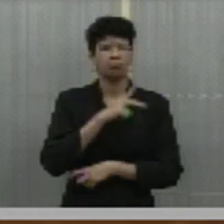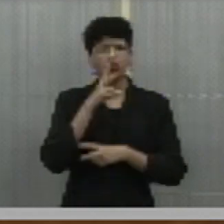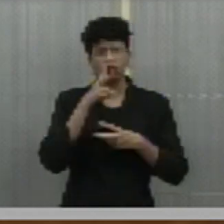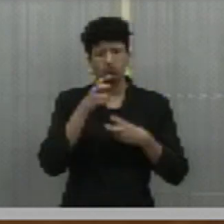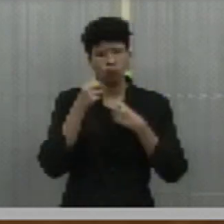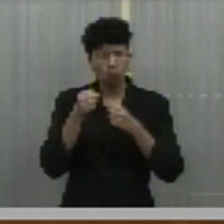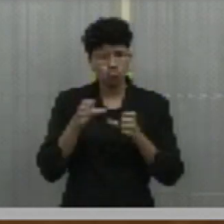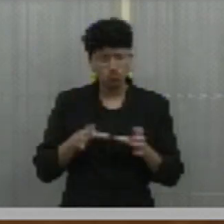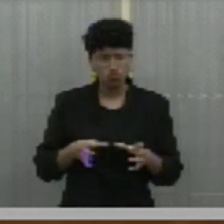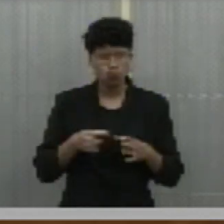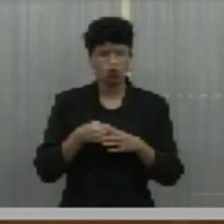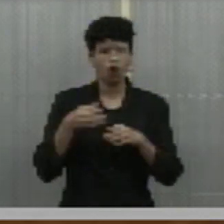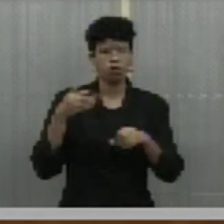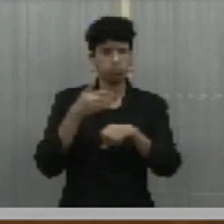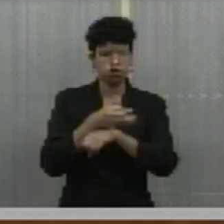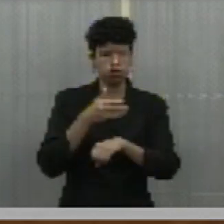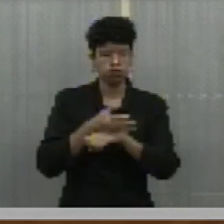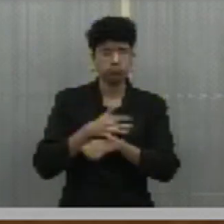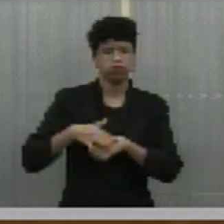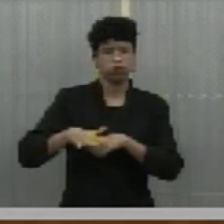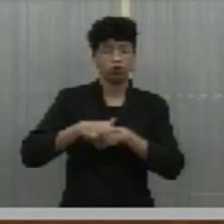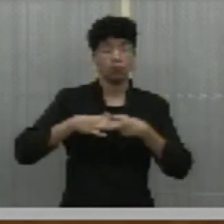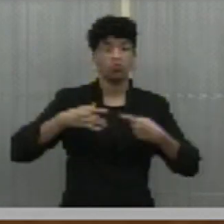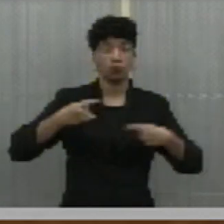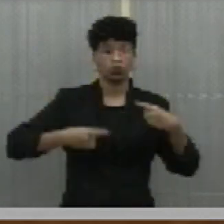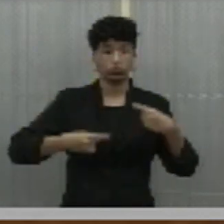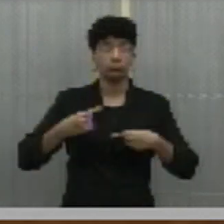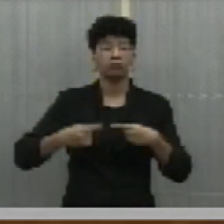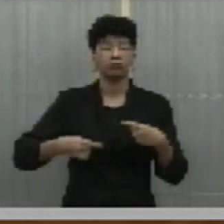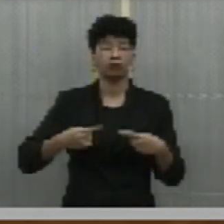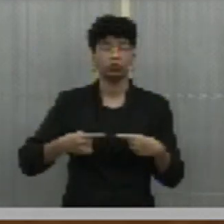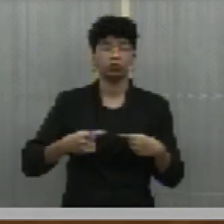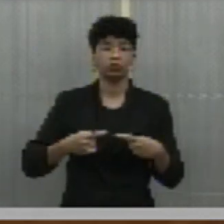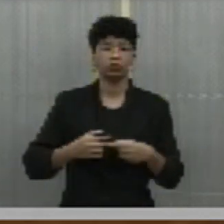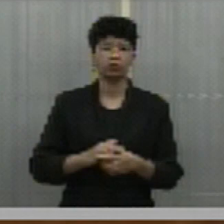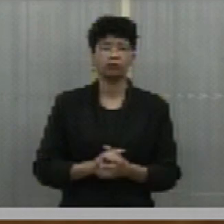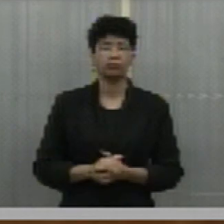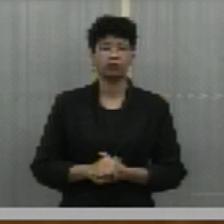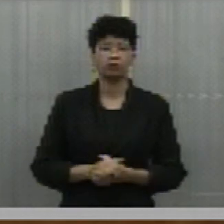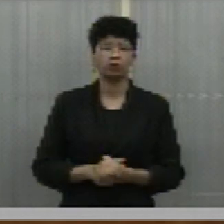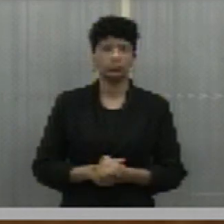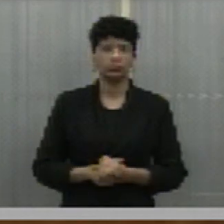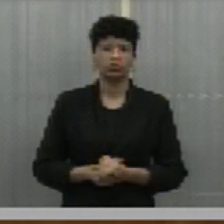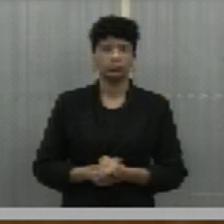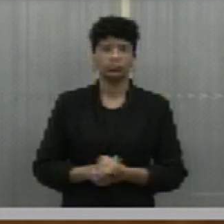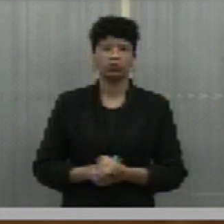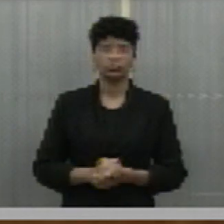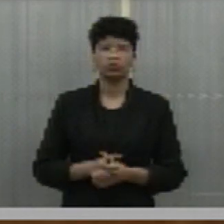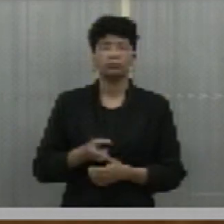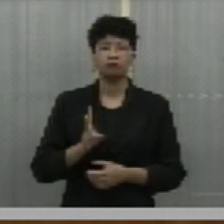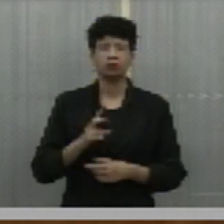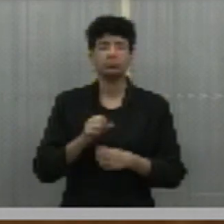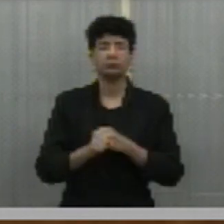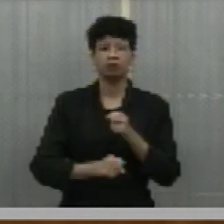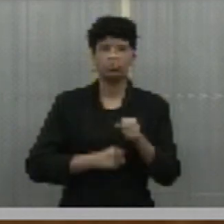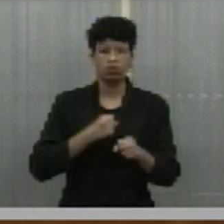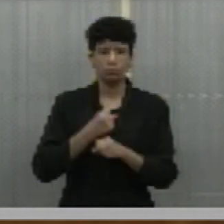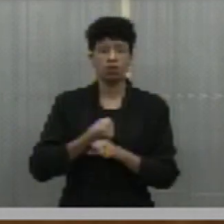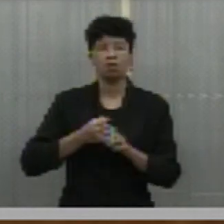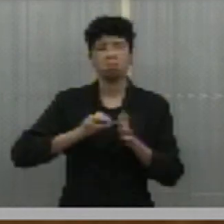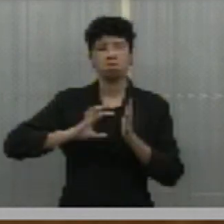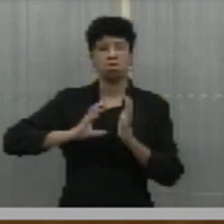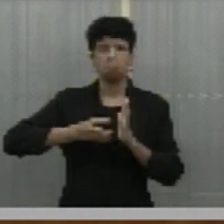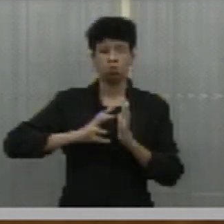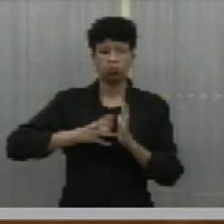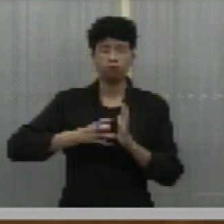presença, uma forte participação no ambiente político. A tradição é que, a todo ano, o Partido dos Trabalhadores